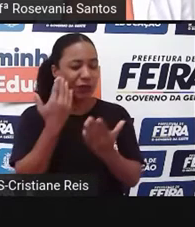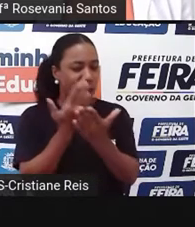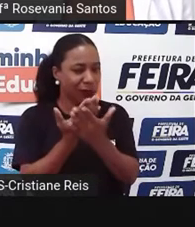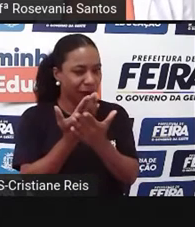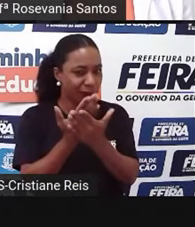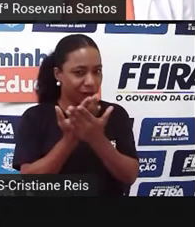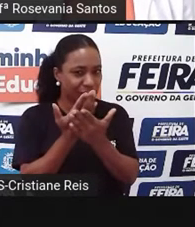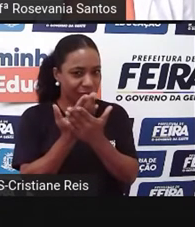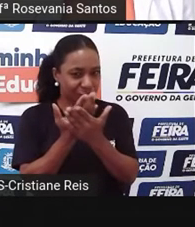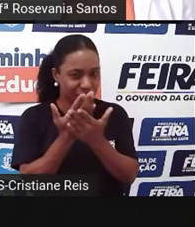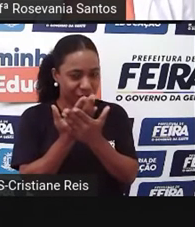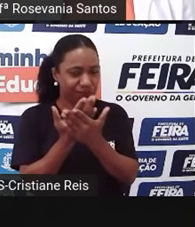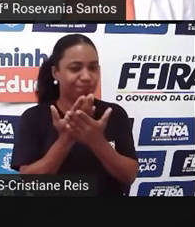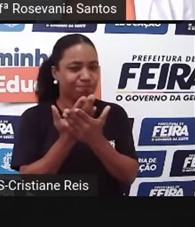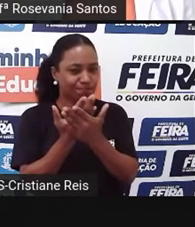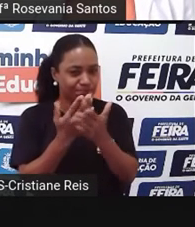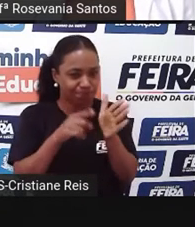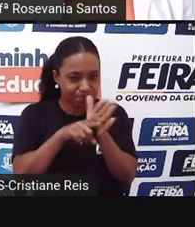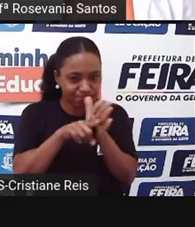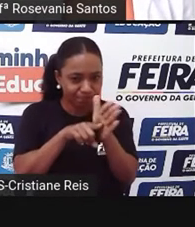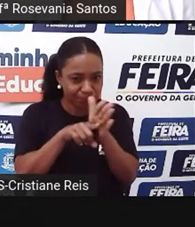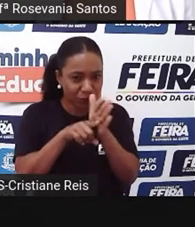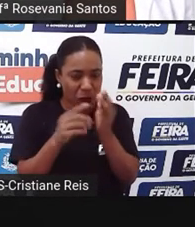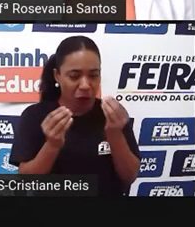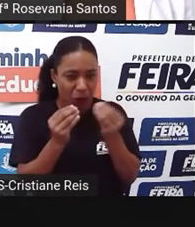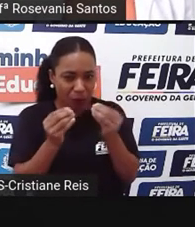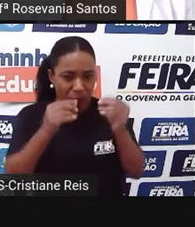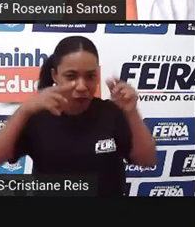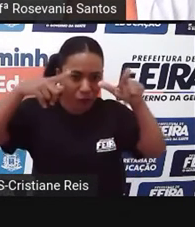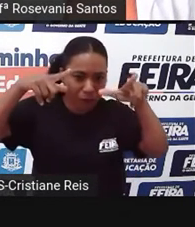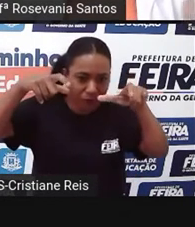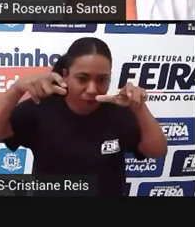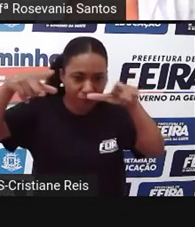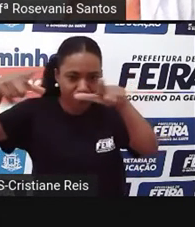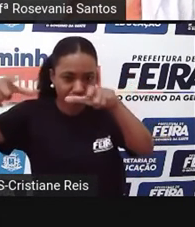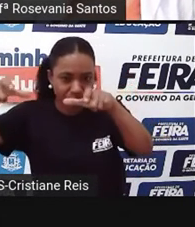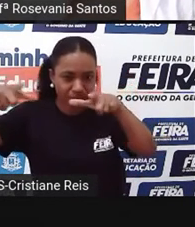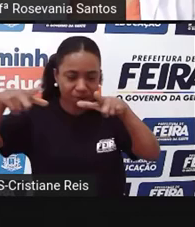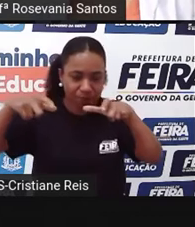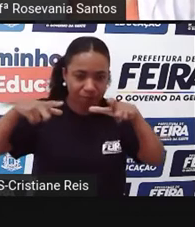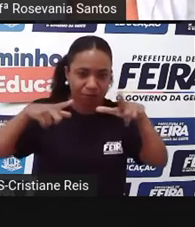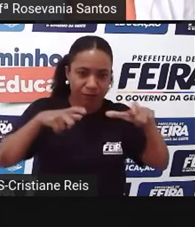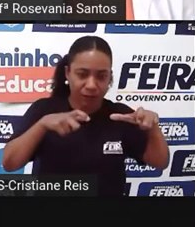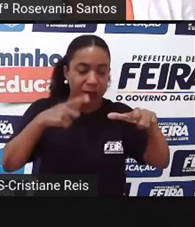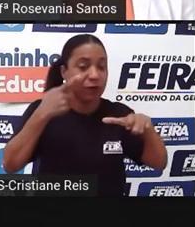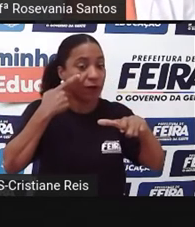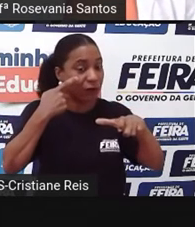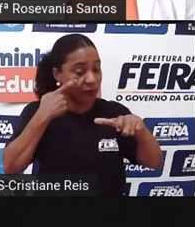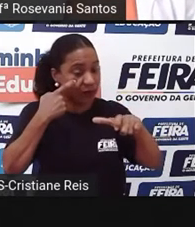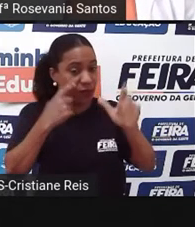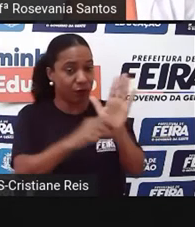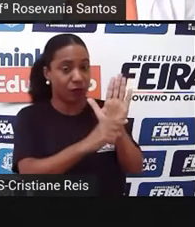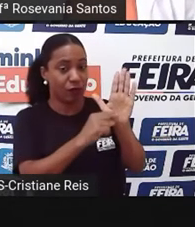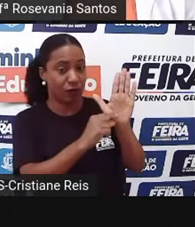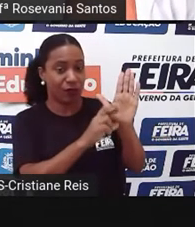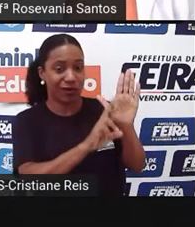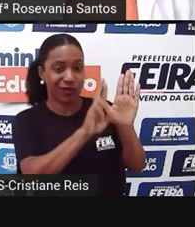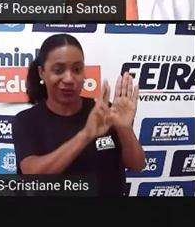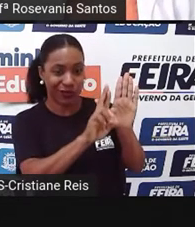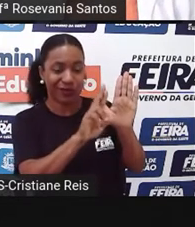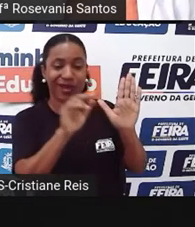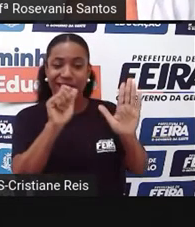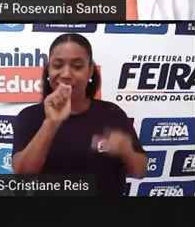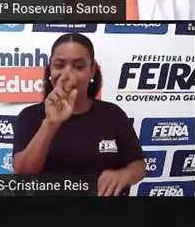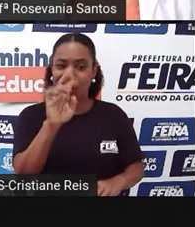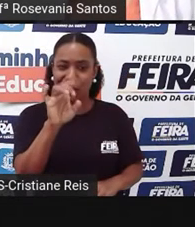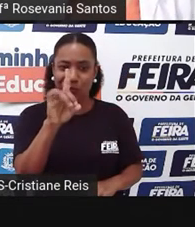relevo, né, através dessas fotos, e efetuou algumas mudanças com relação ao mapa de Aroldo e Azevedo que a gente tinha. Aqui